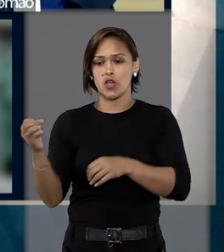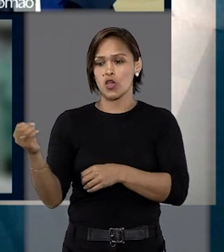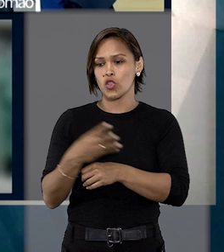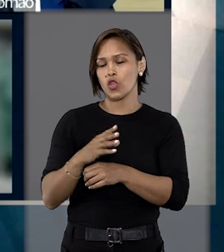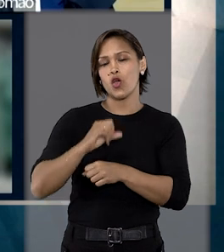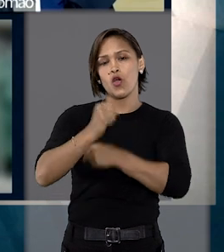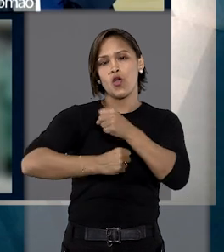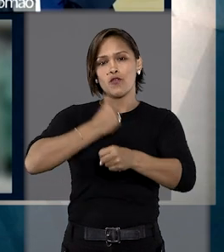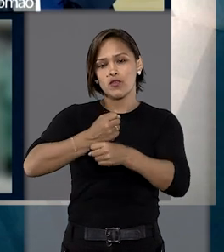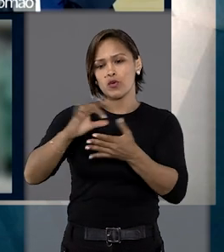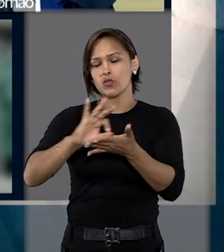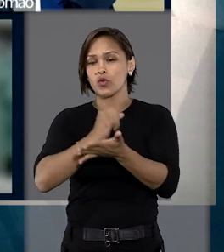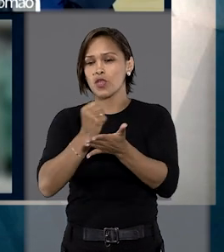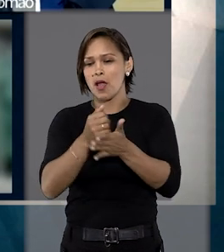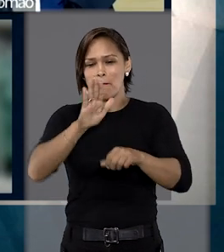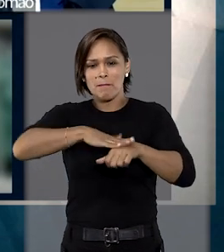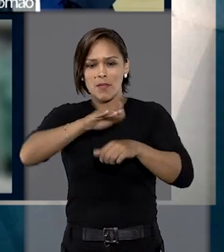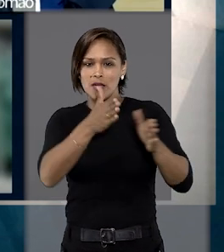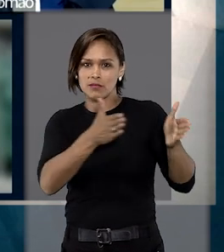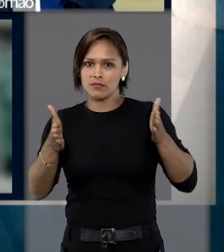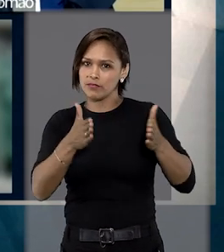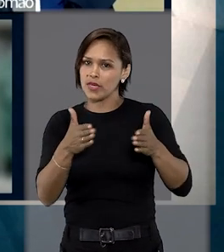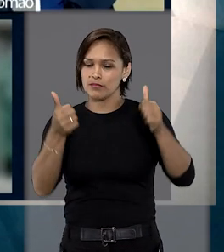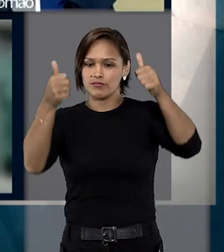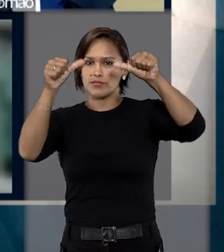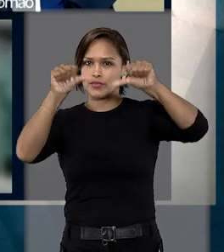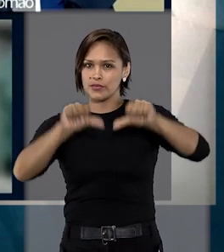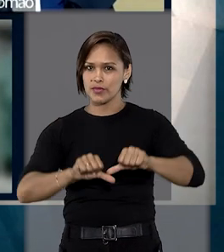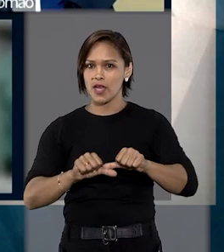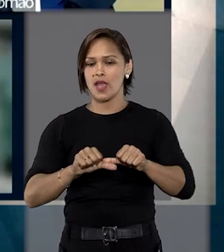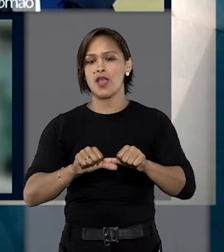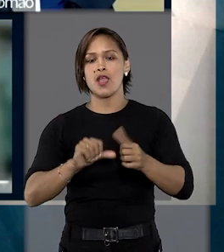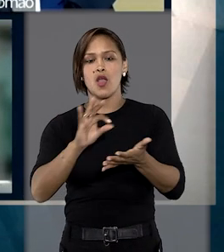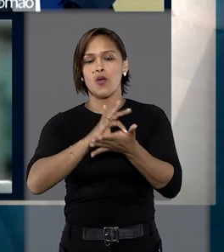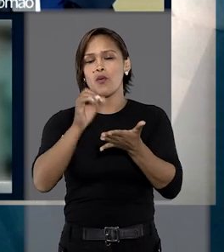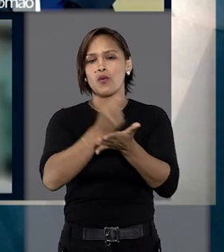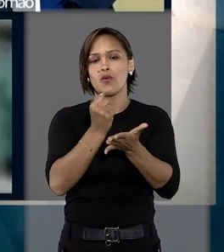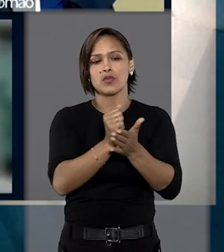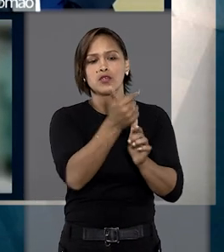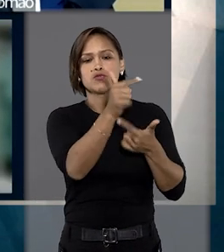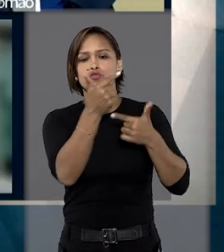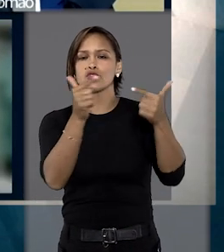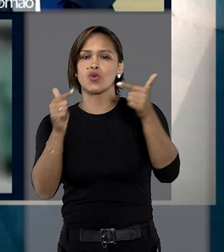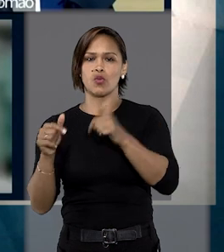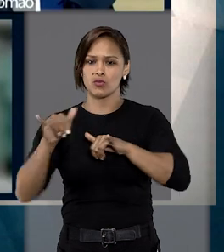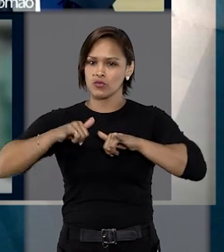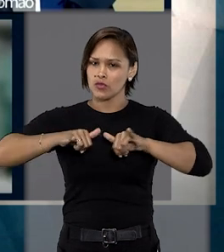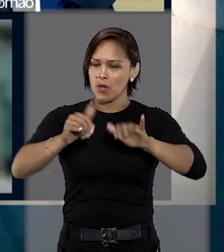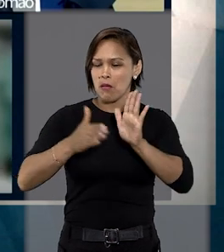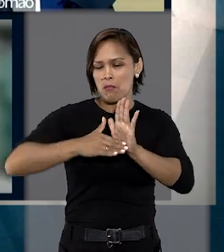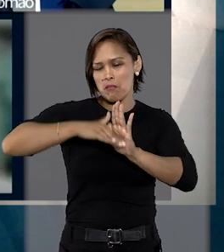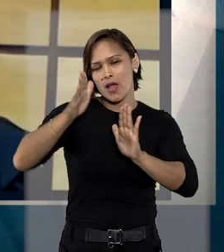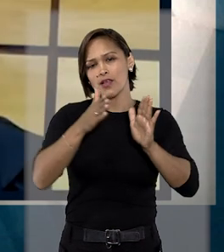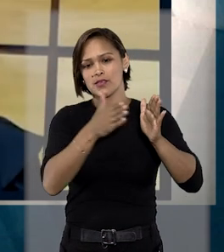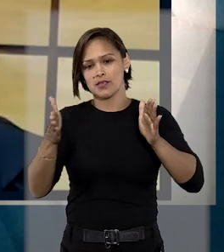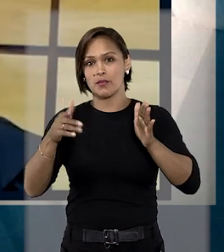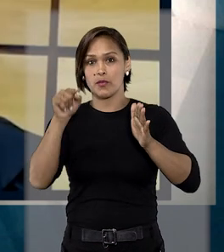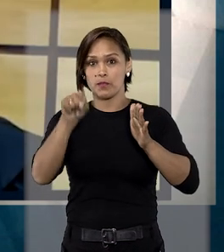contrato por prazo mais elevado, desestimularia a celebração de contratos de locação comercial mais longos.